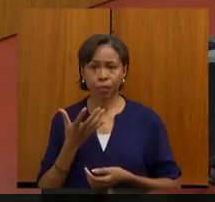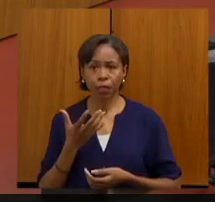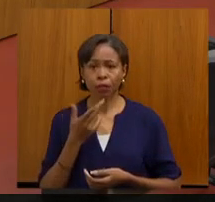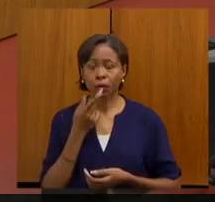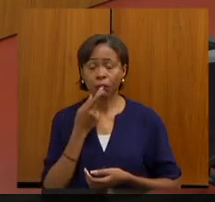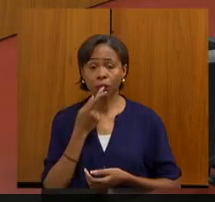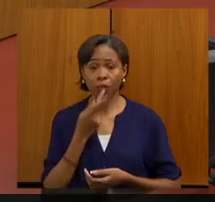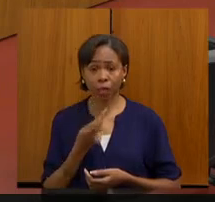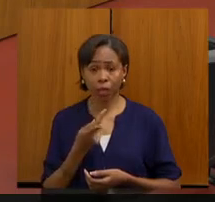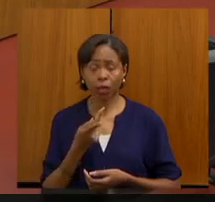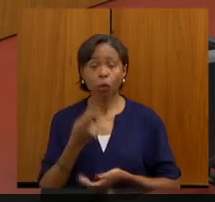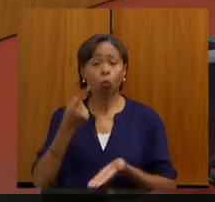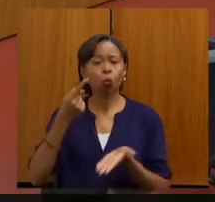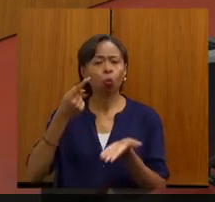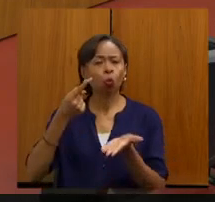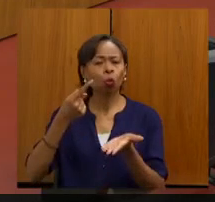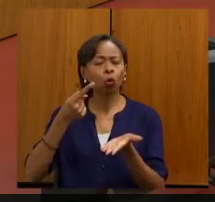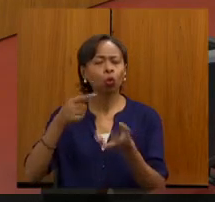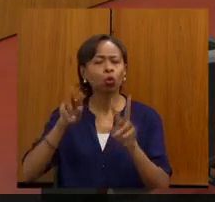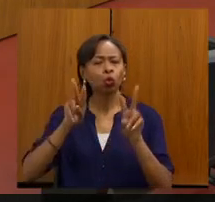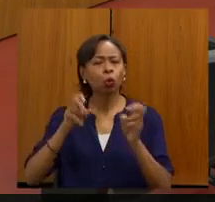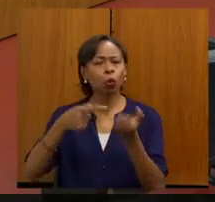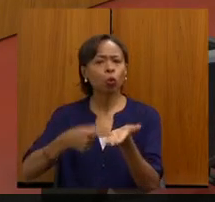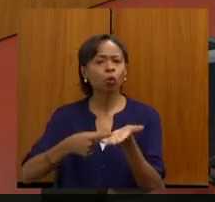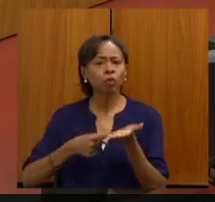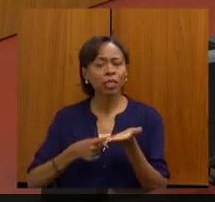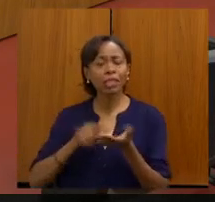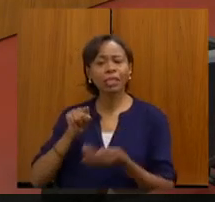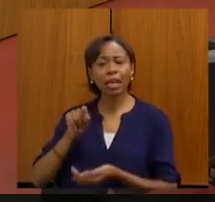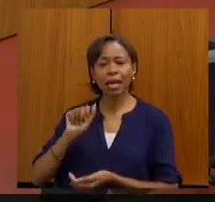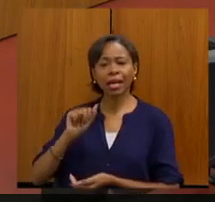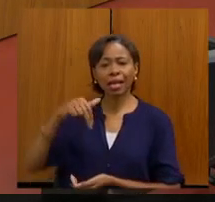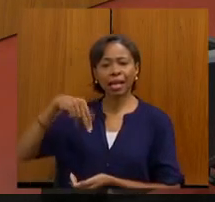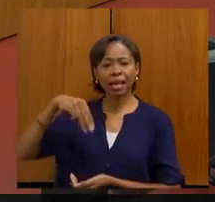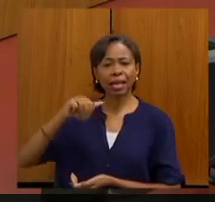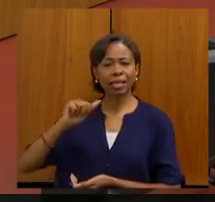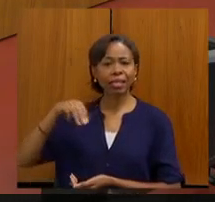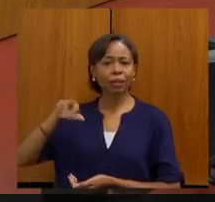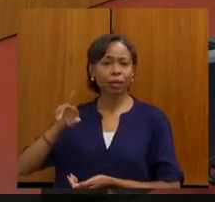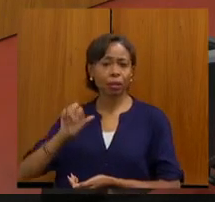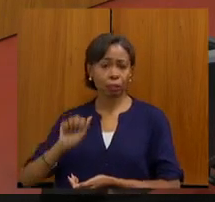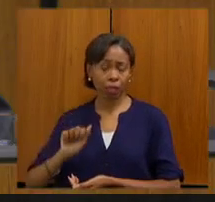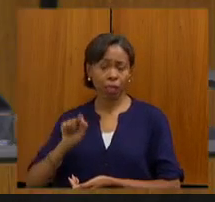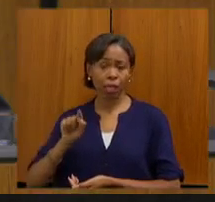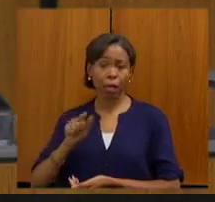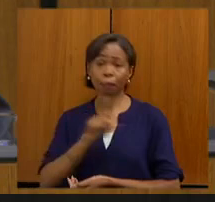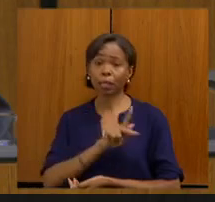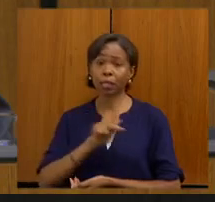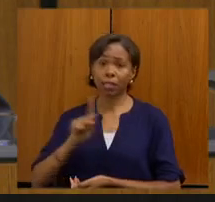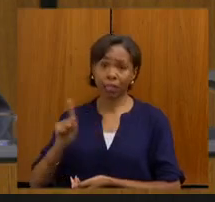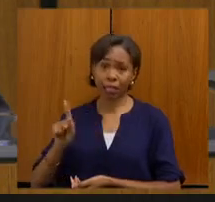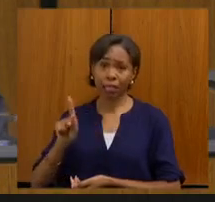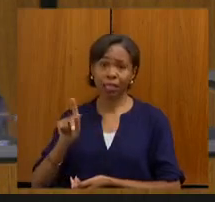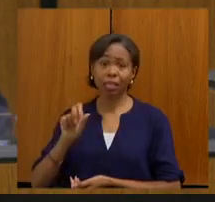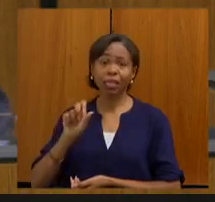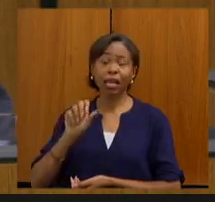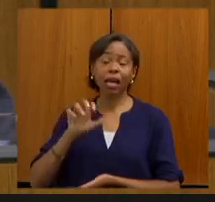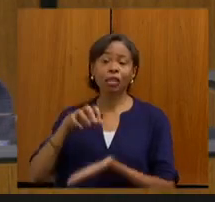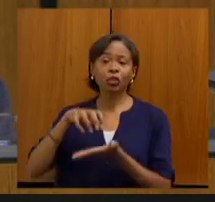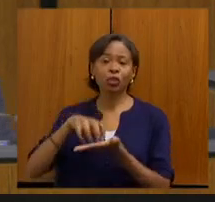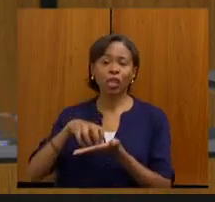afirmar um convite que a doutora Ana Maria Massaúde, presidente da nossa sociedade de mastologia, fez aqui durante sua